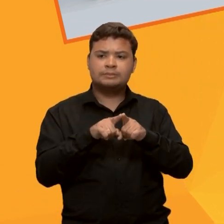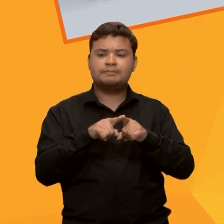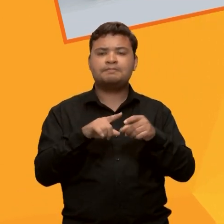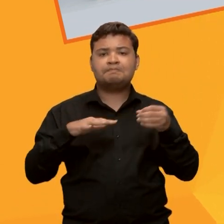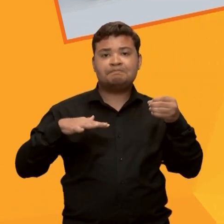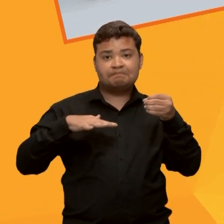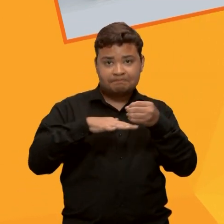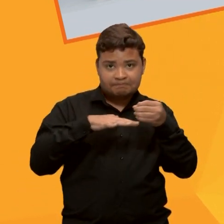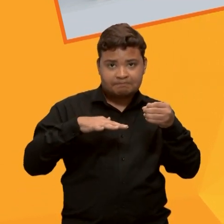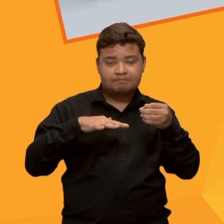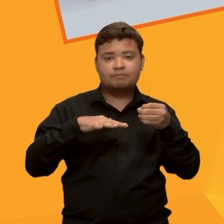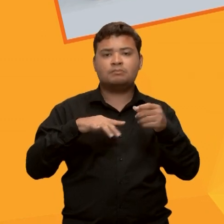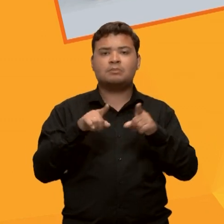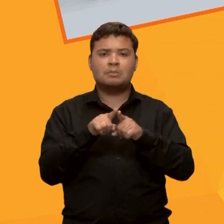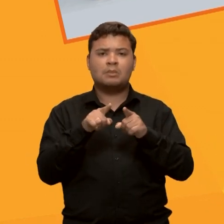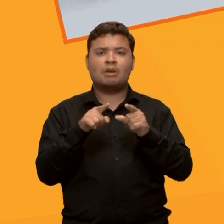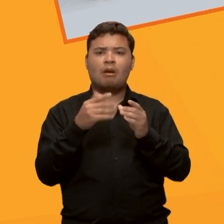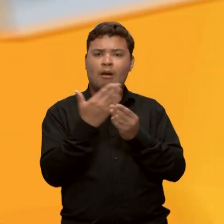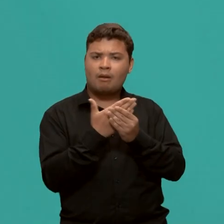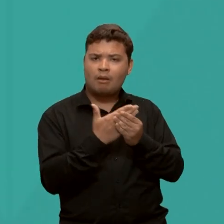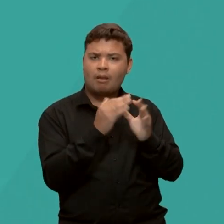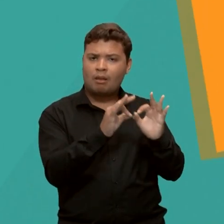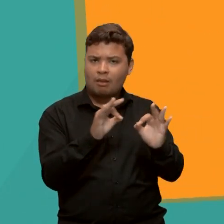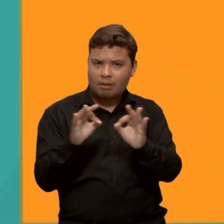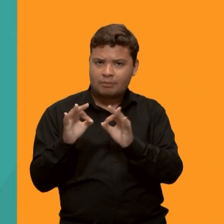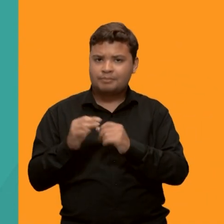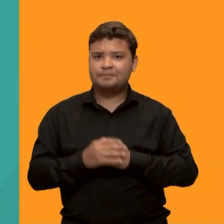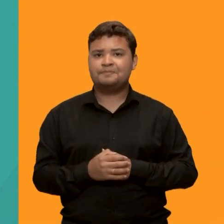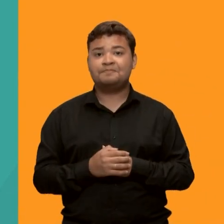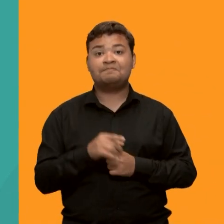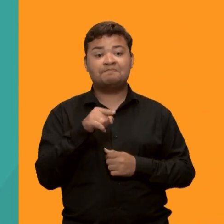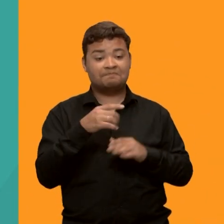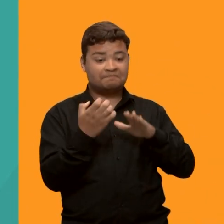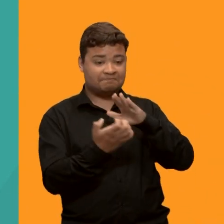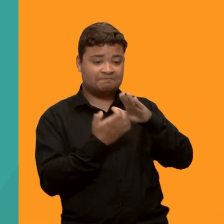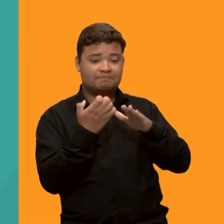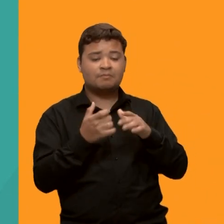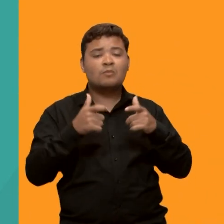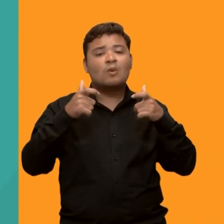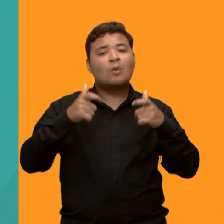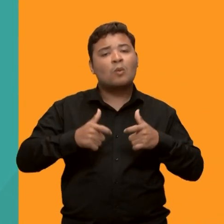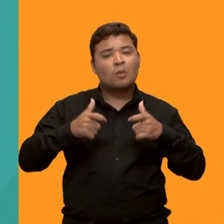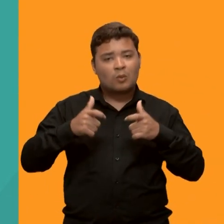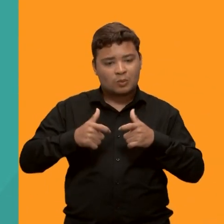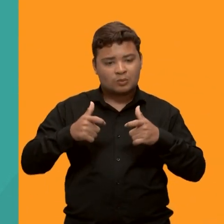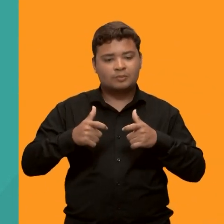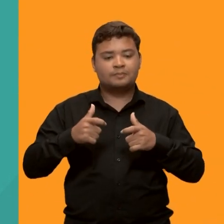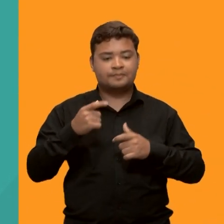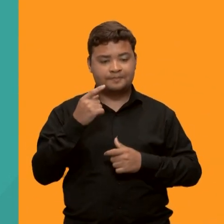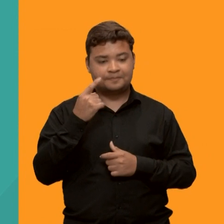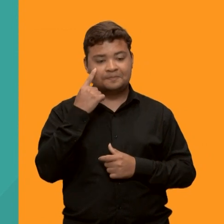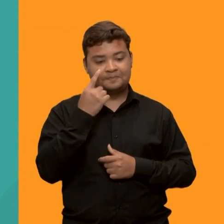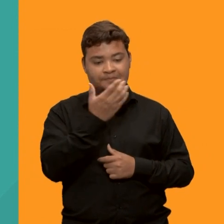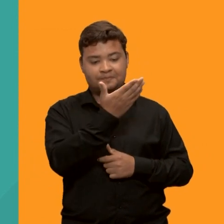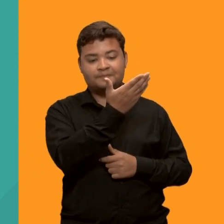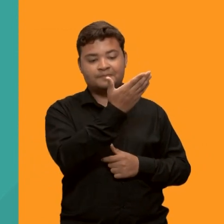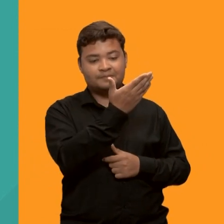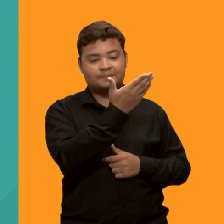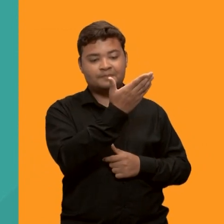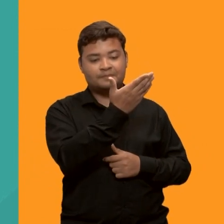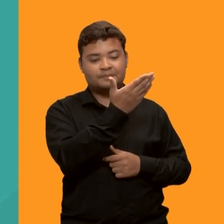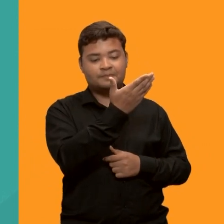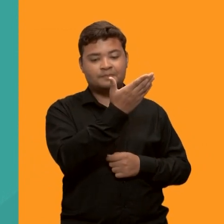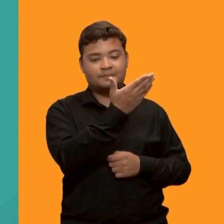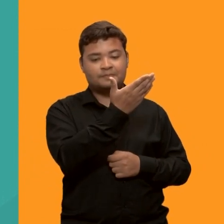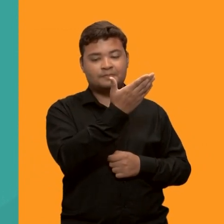e consistência de arquivos. A Status Junior fica localizada no prédio do Instituto de Matemática